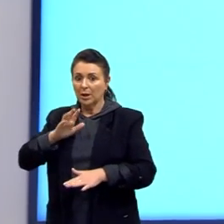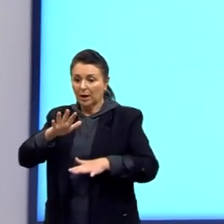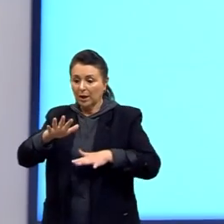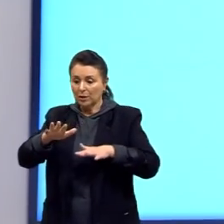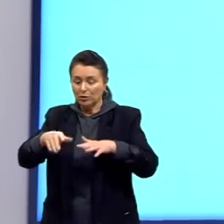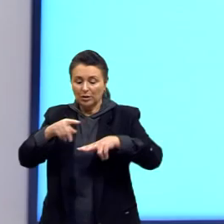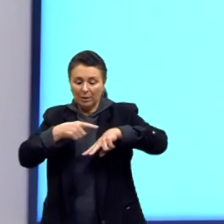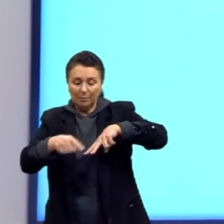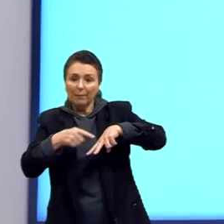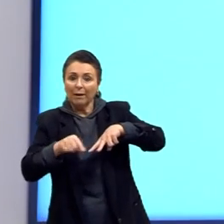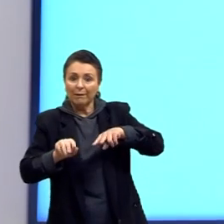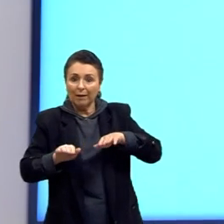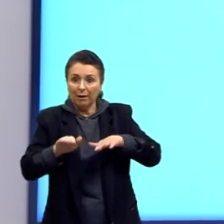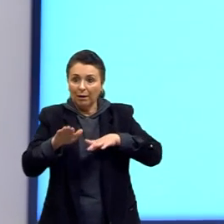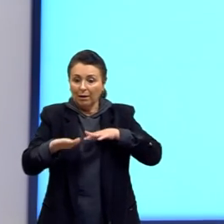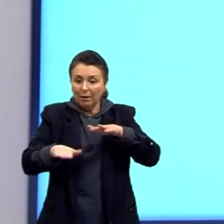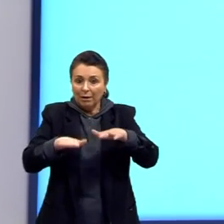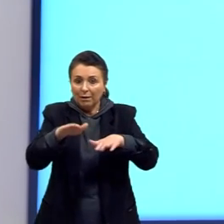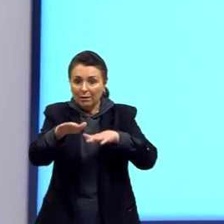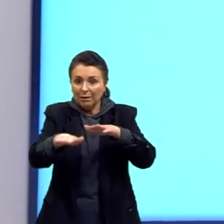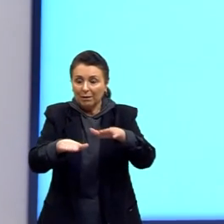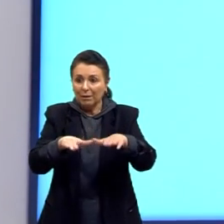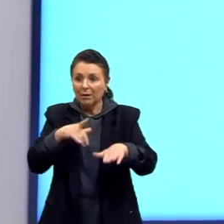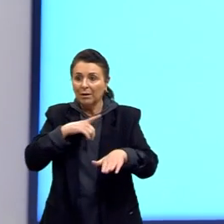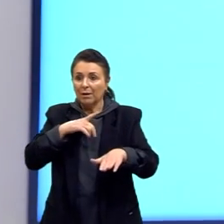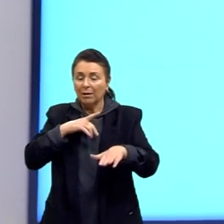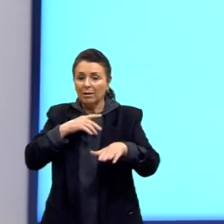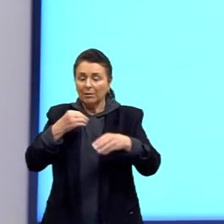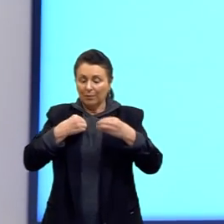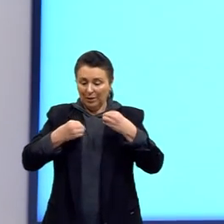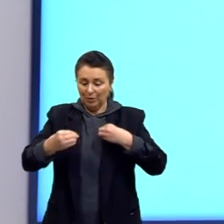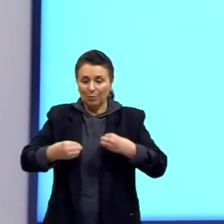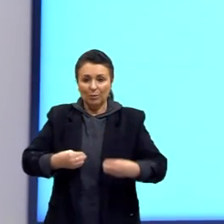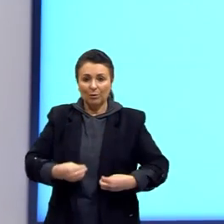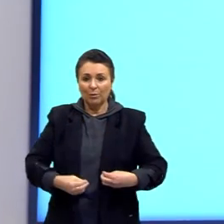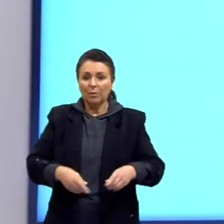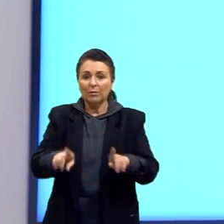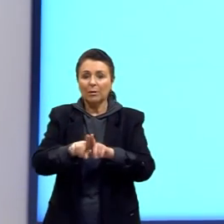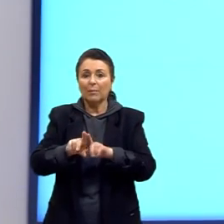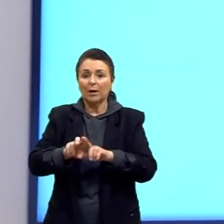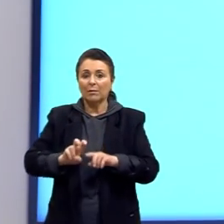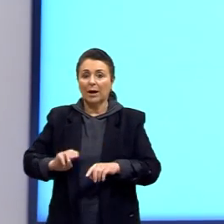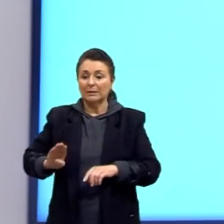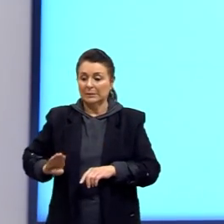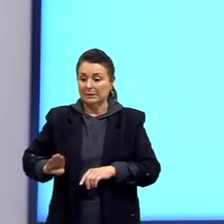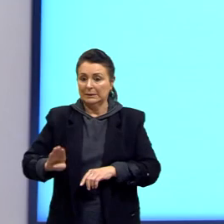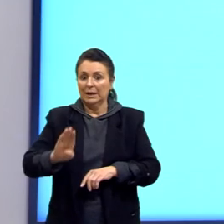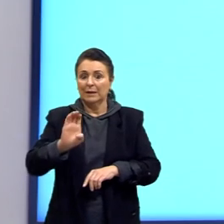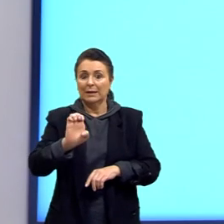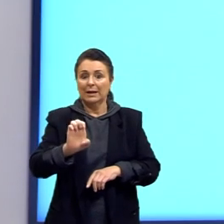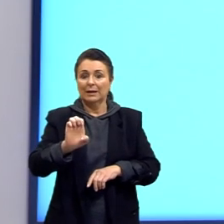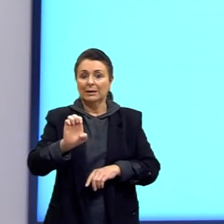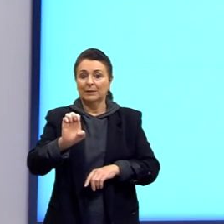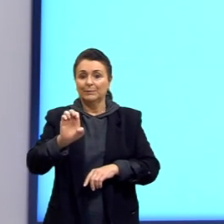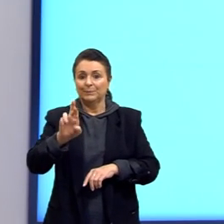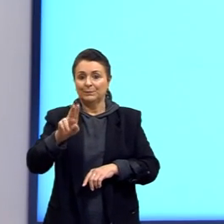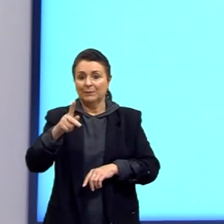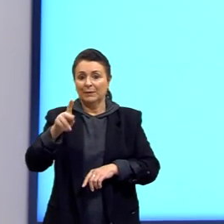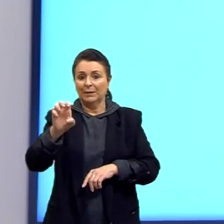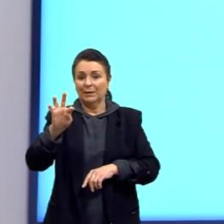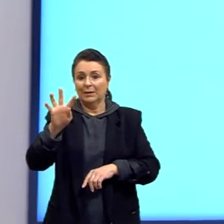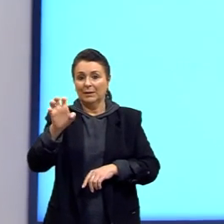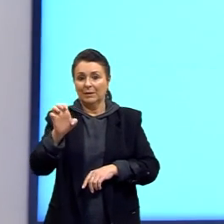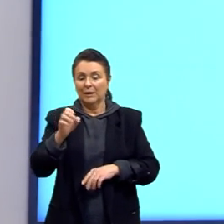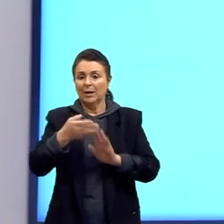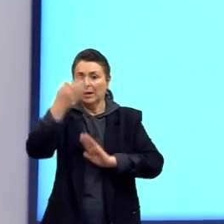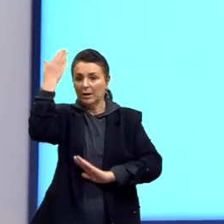Então, nós vemos aqui também órgãos vestigiais nas serpentes, que provam